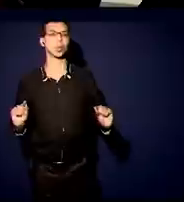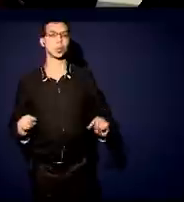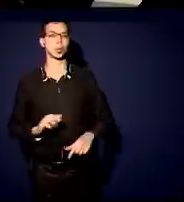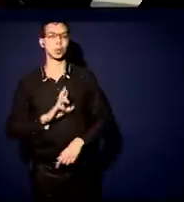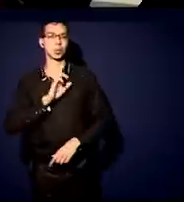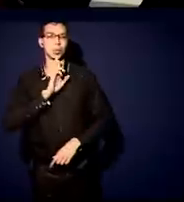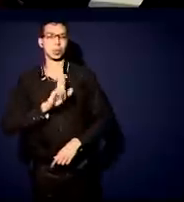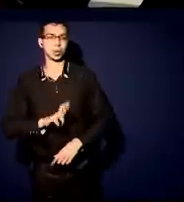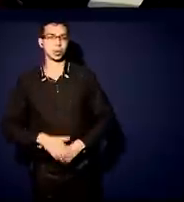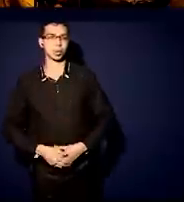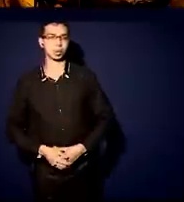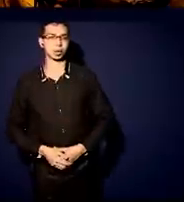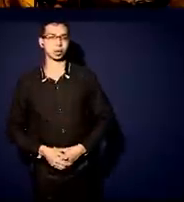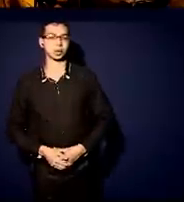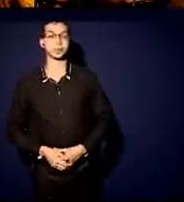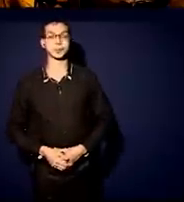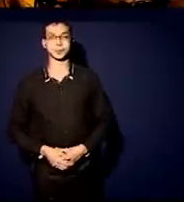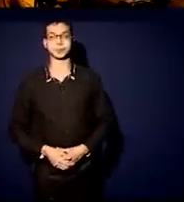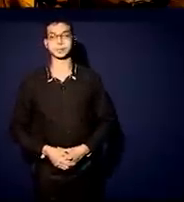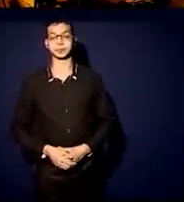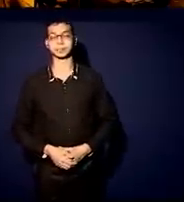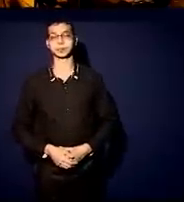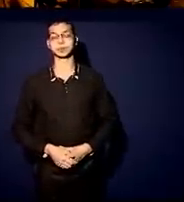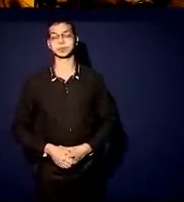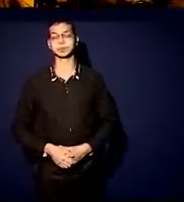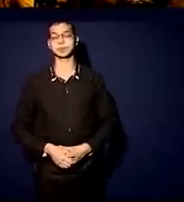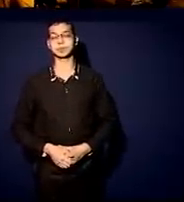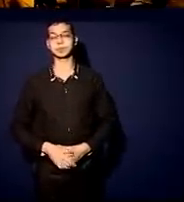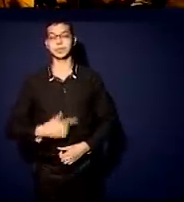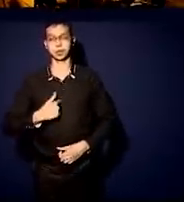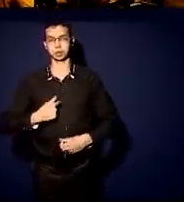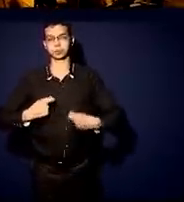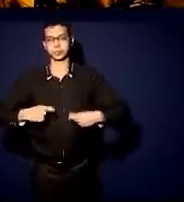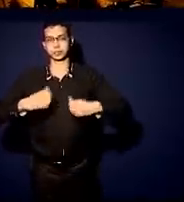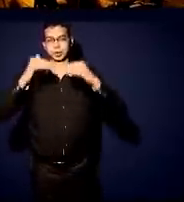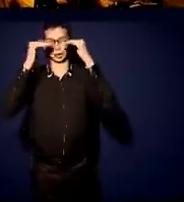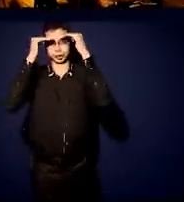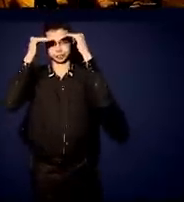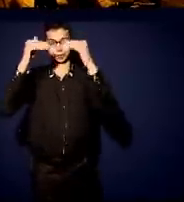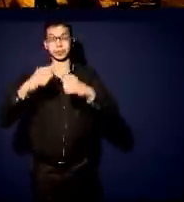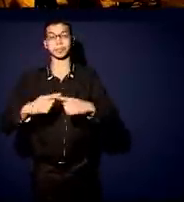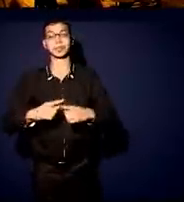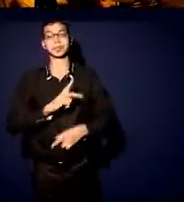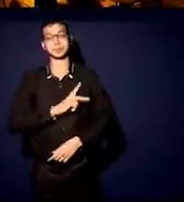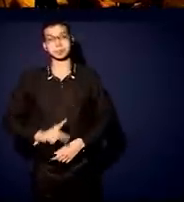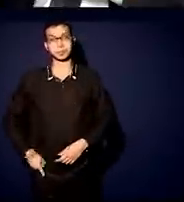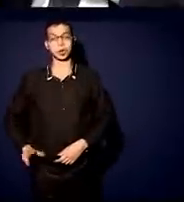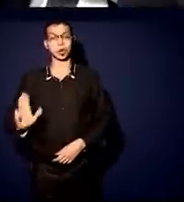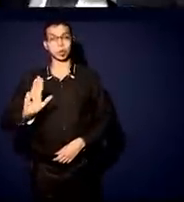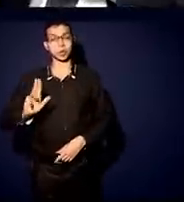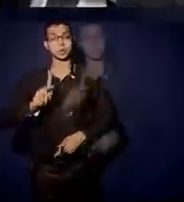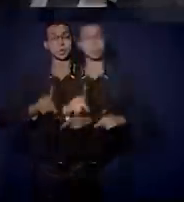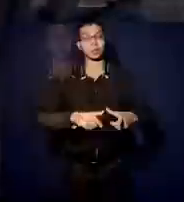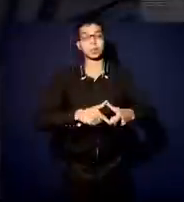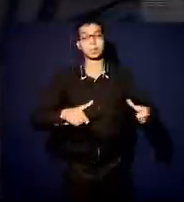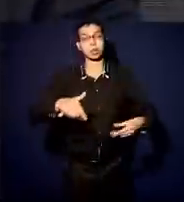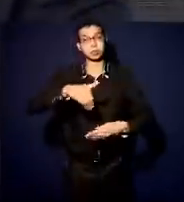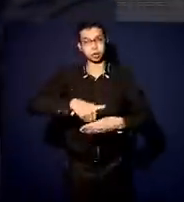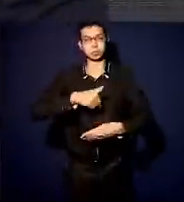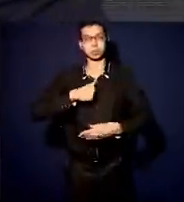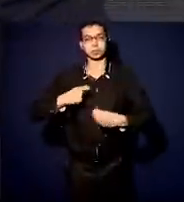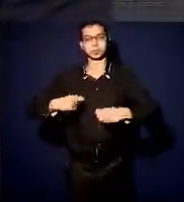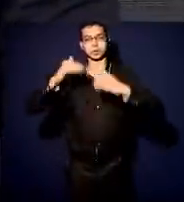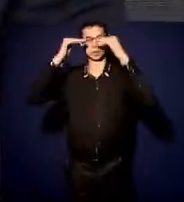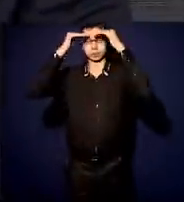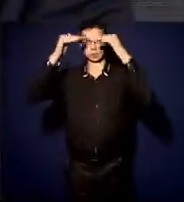Olha, Sila, a relação é institucional. Eu tenho que respeitar ele como presidente da nação, foi eleito pela população e,